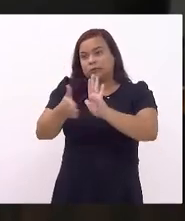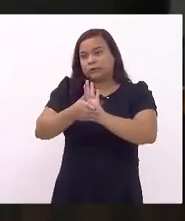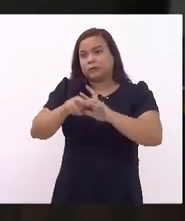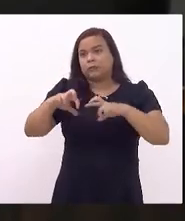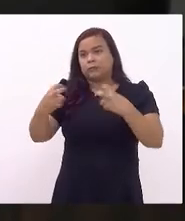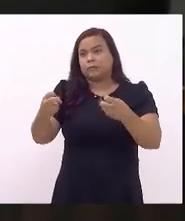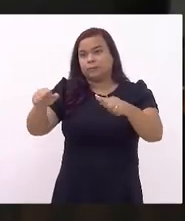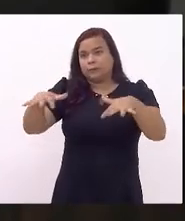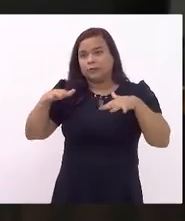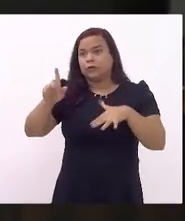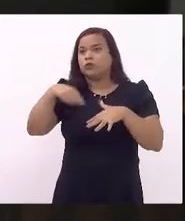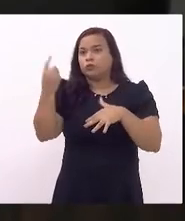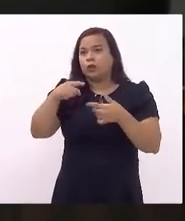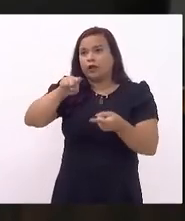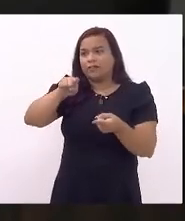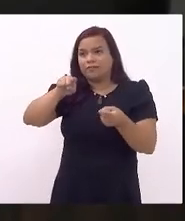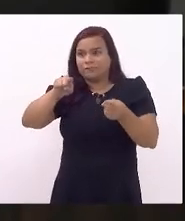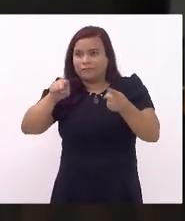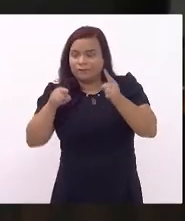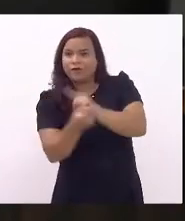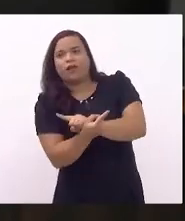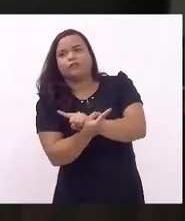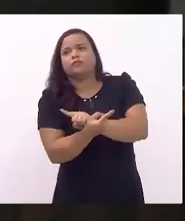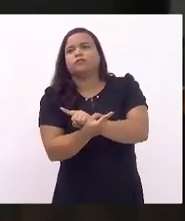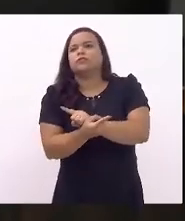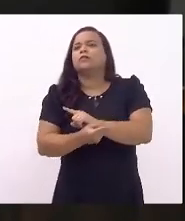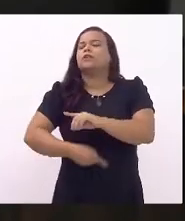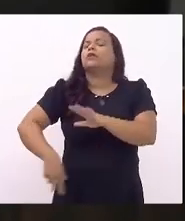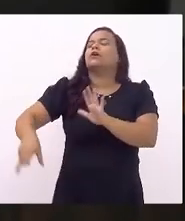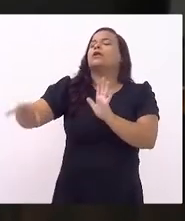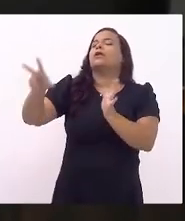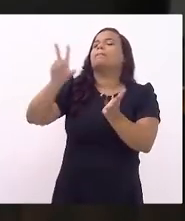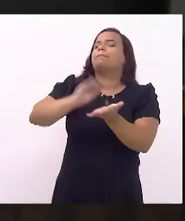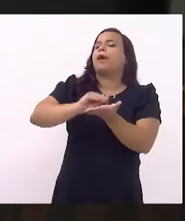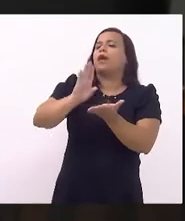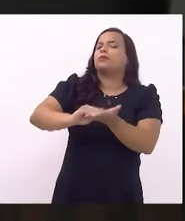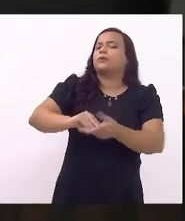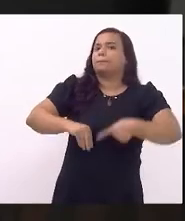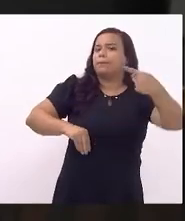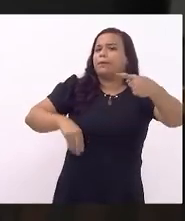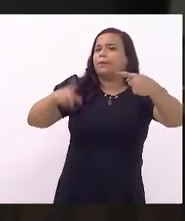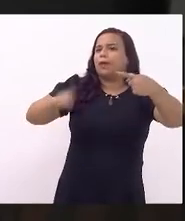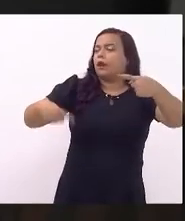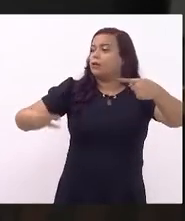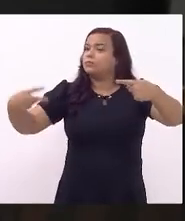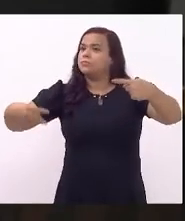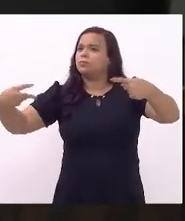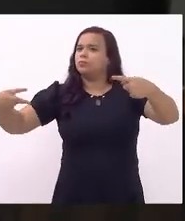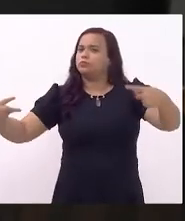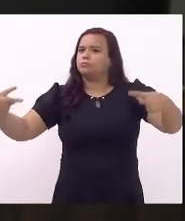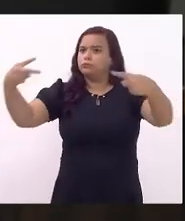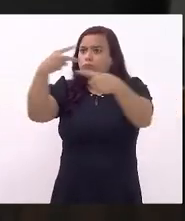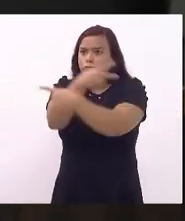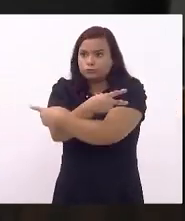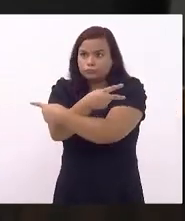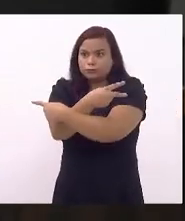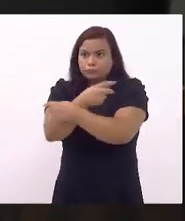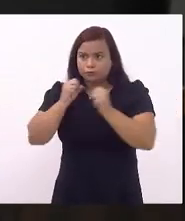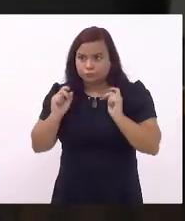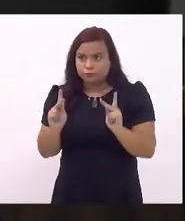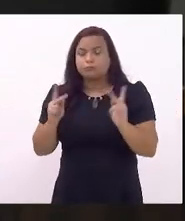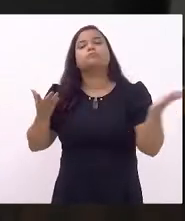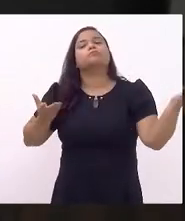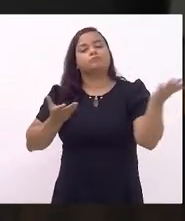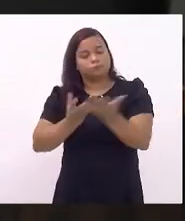vamos inverter a pauta. A pauta da primeira sessão extraordinária será a pauta da segunda sessão. Ok? Se os que aprovam, estão aprovados.